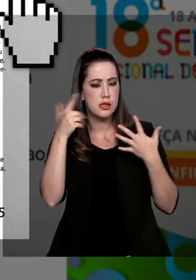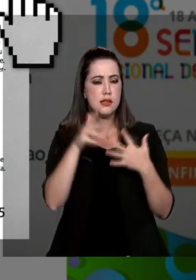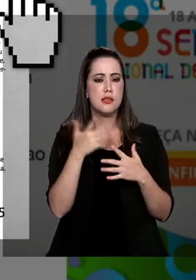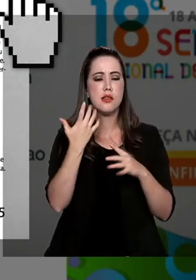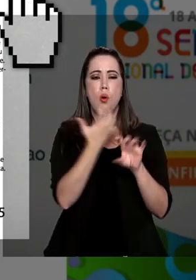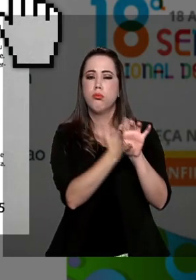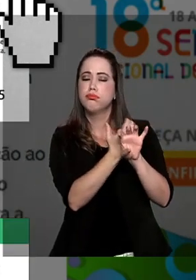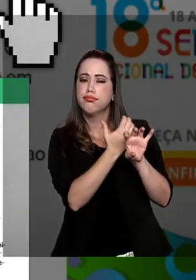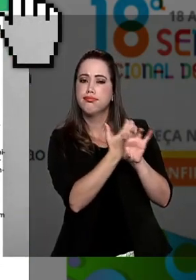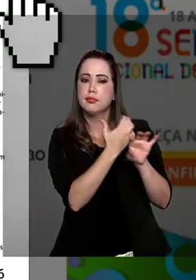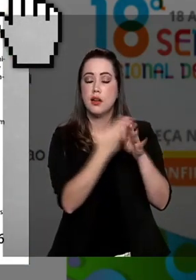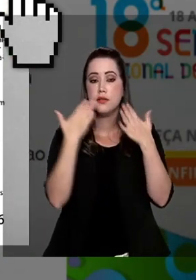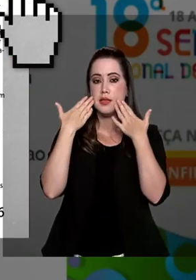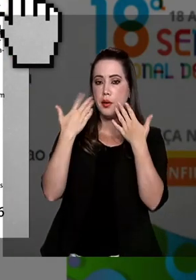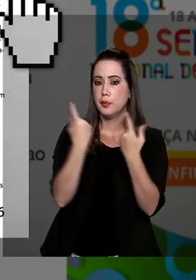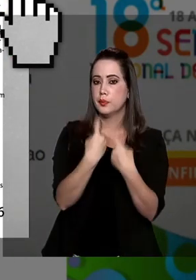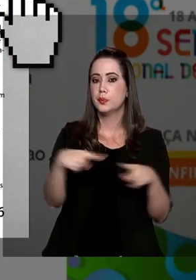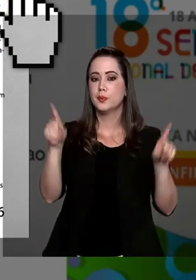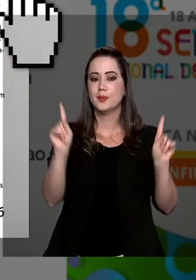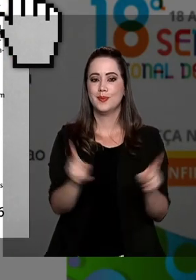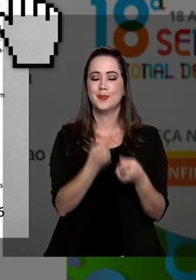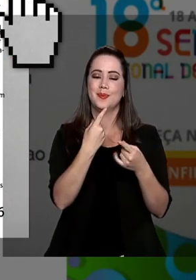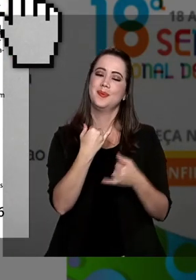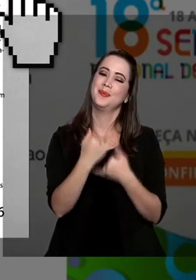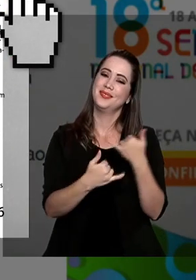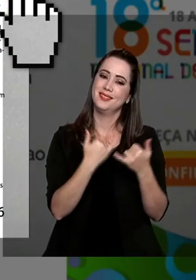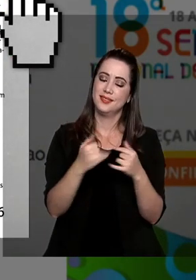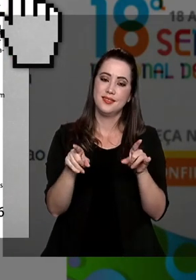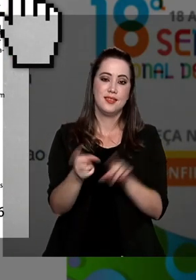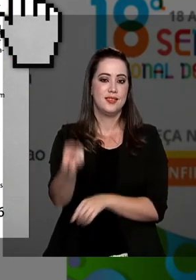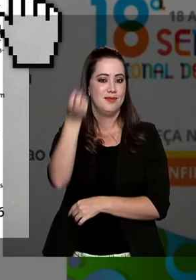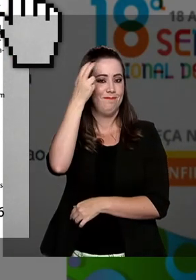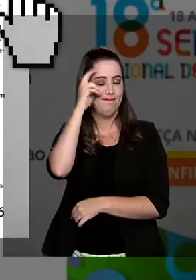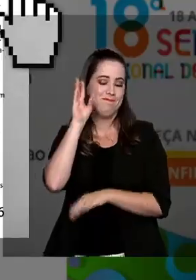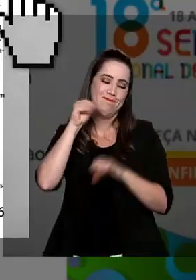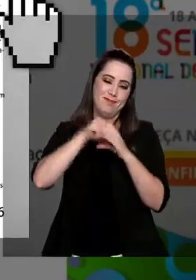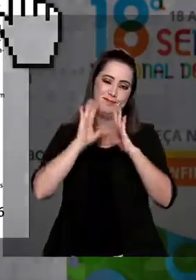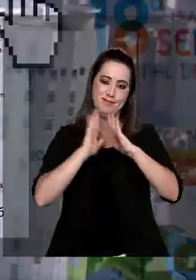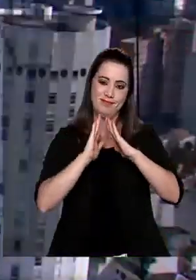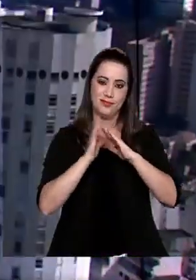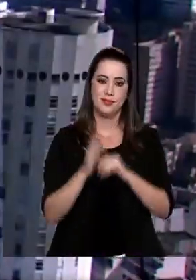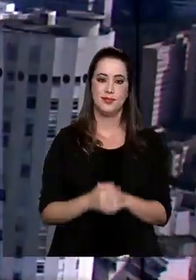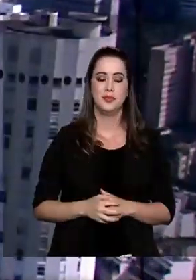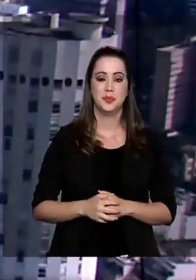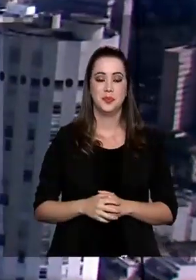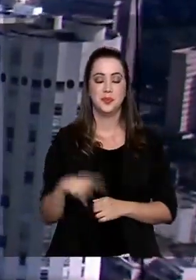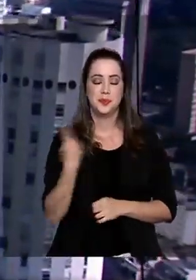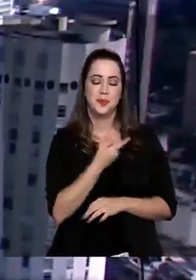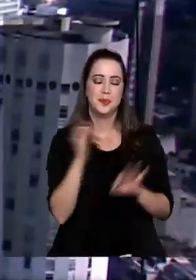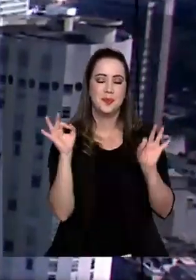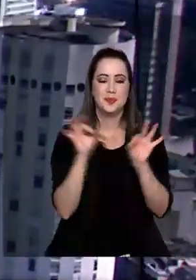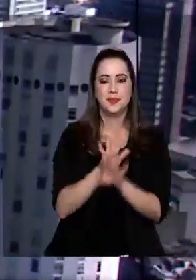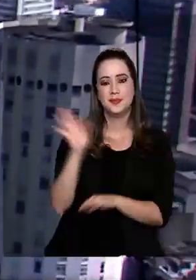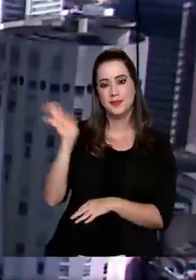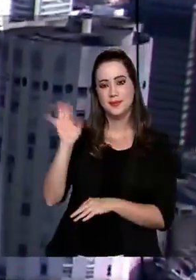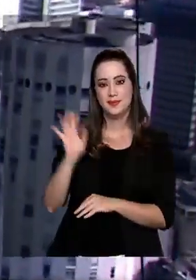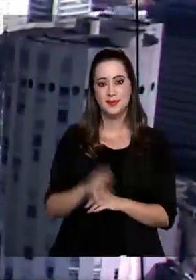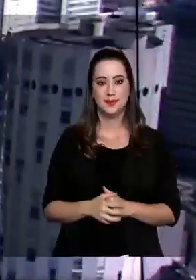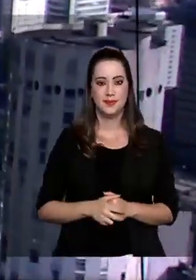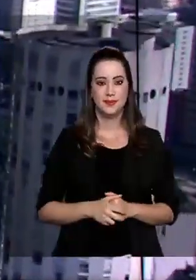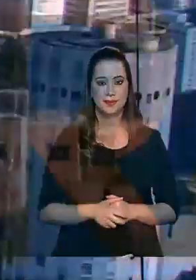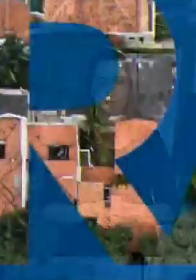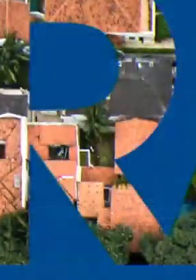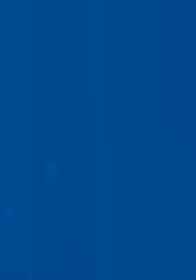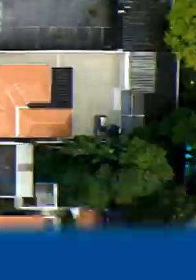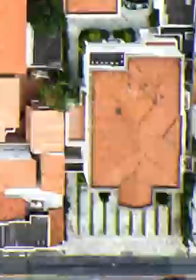e apresentações musicais. Diversão e cultura sem sair de casa. A gente fica por aqui. Até a próxima edição.